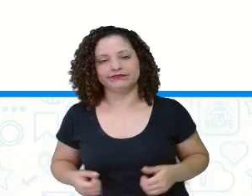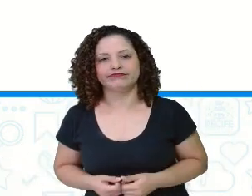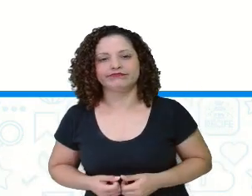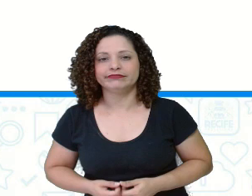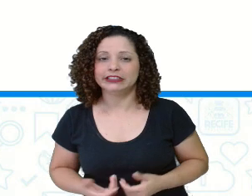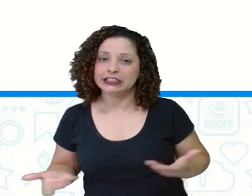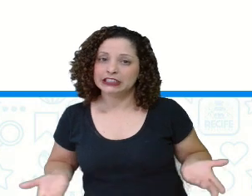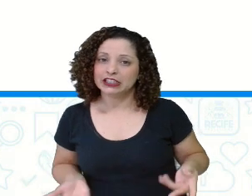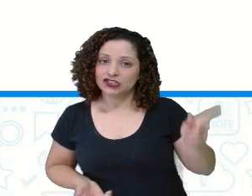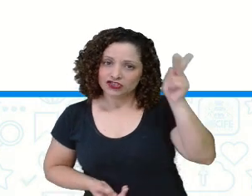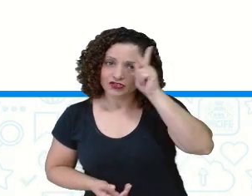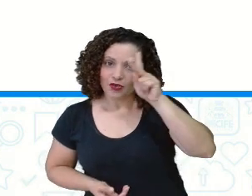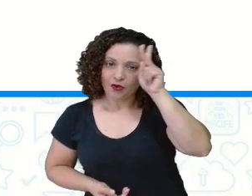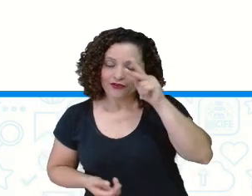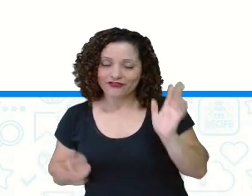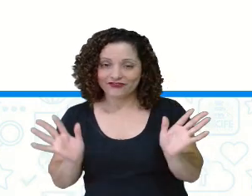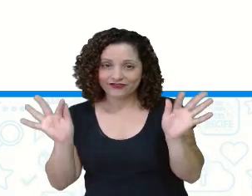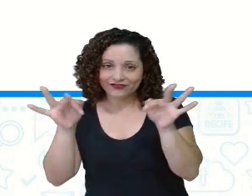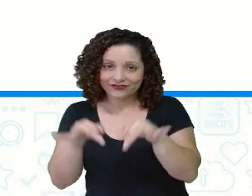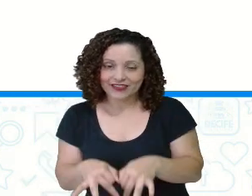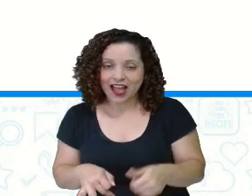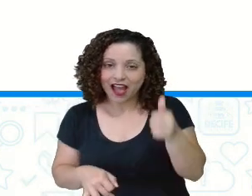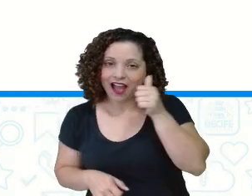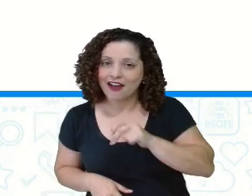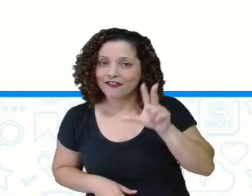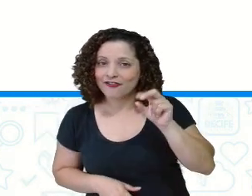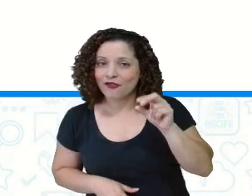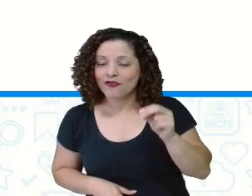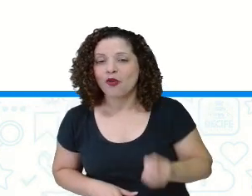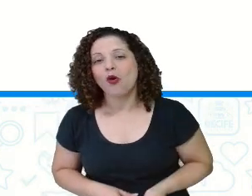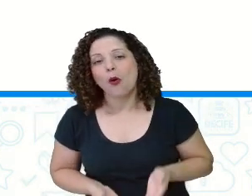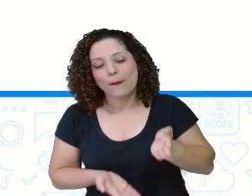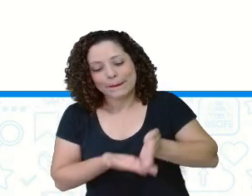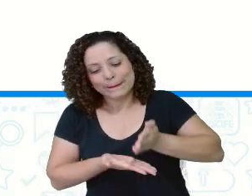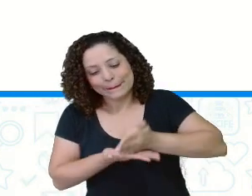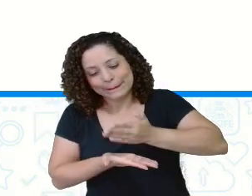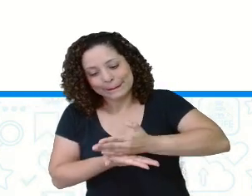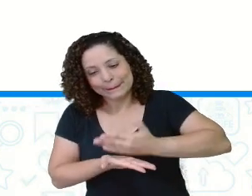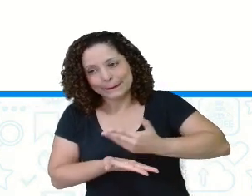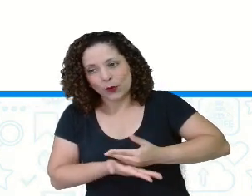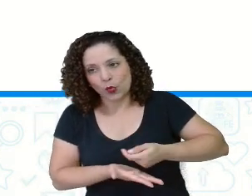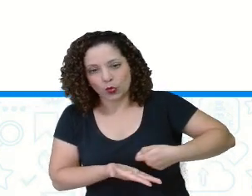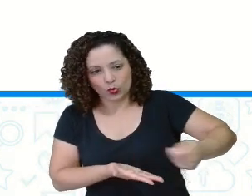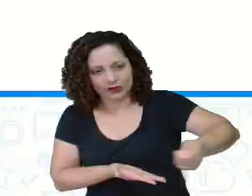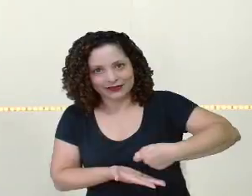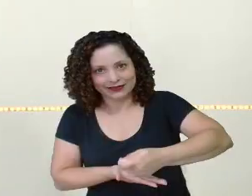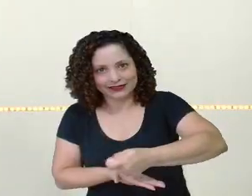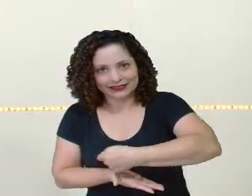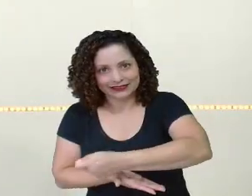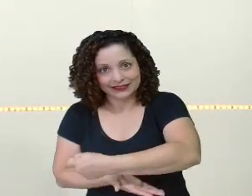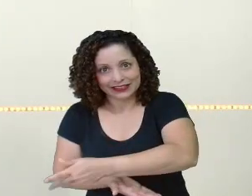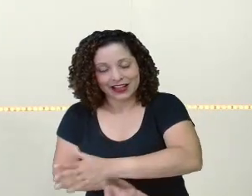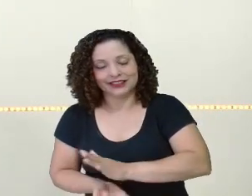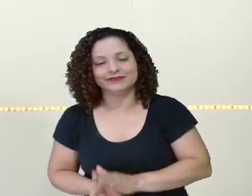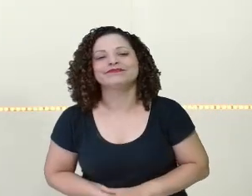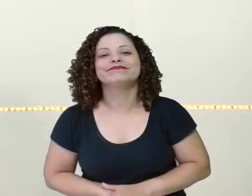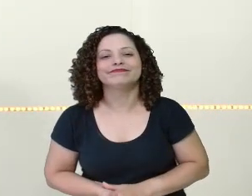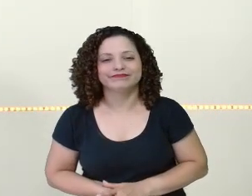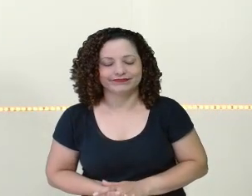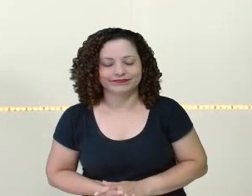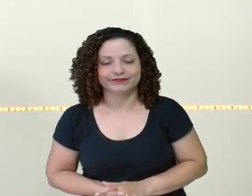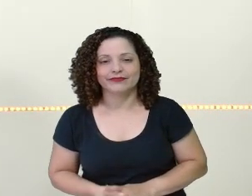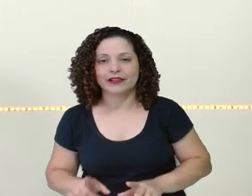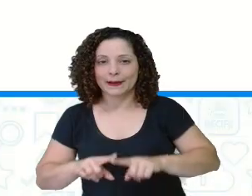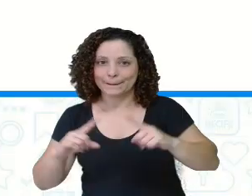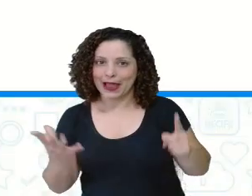terminar, a vovozinha serve bolo. Bolo sem lobo. Se você